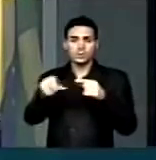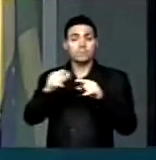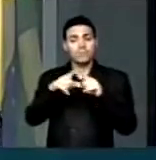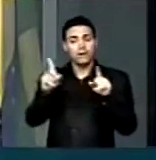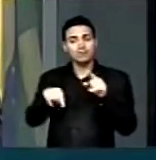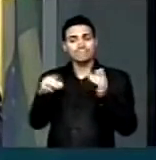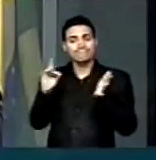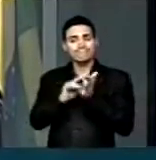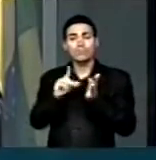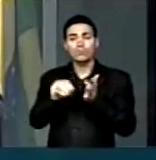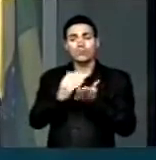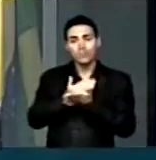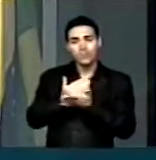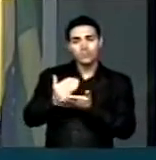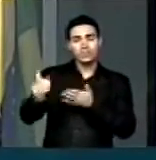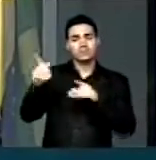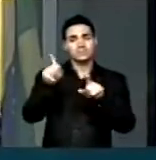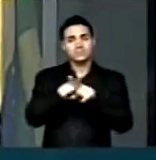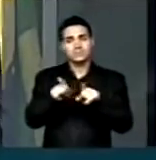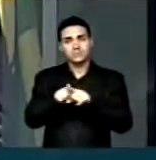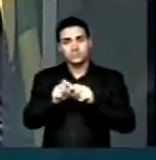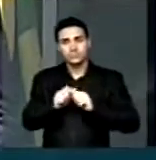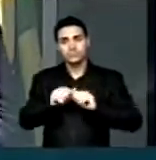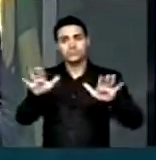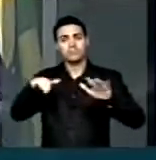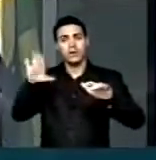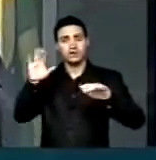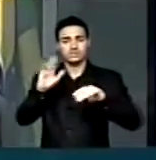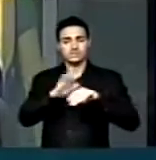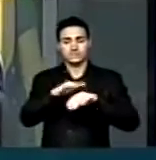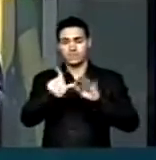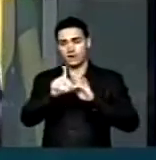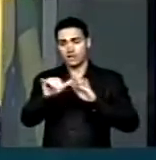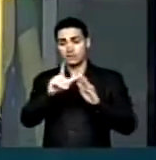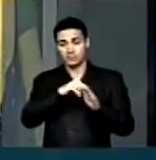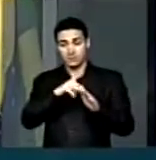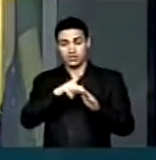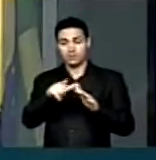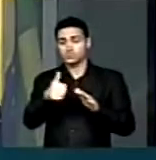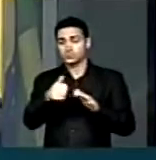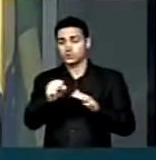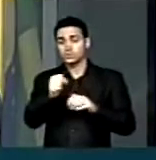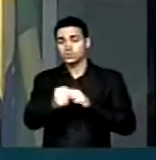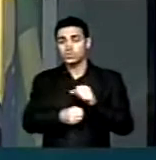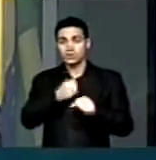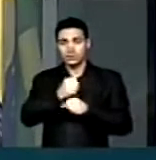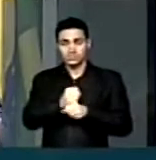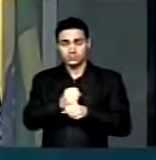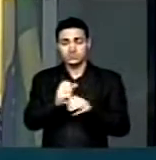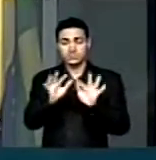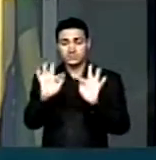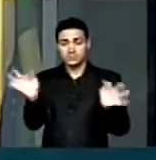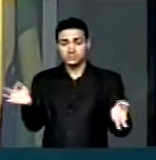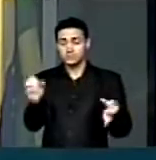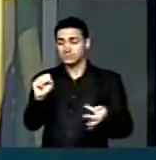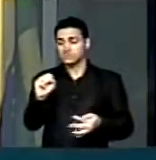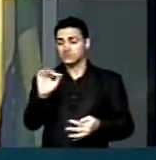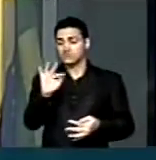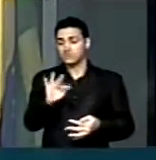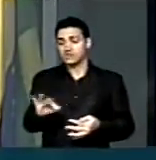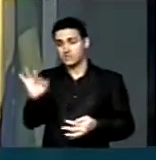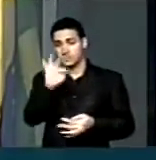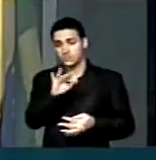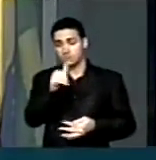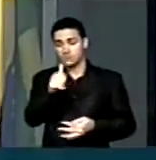início e um prolongamento dessa lei, que já tem 18 anos. O Simples Federal, de